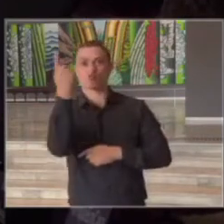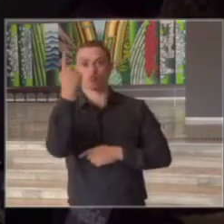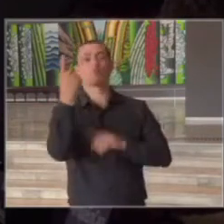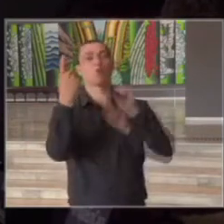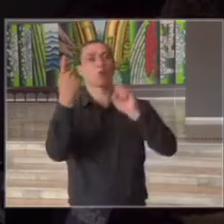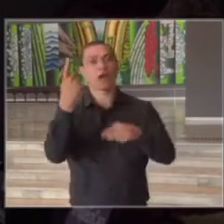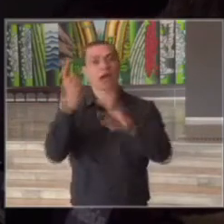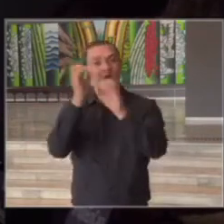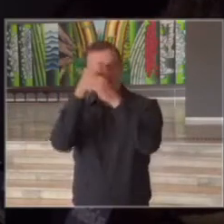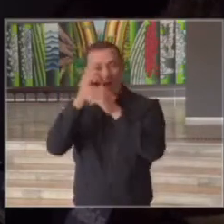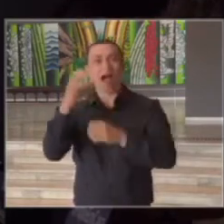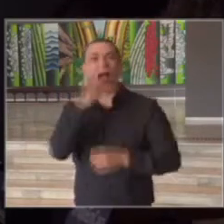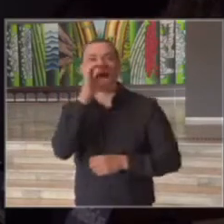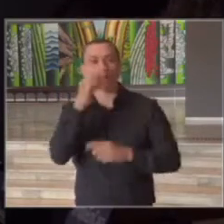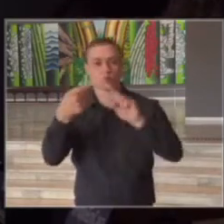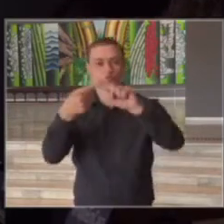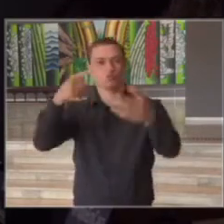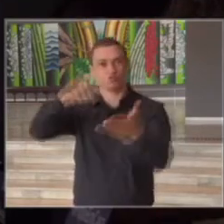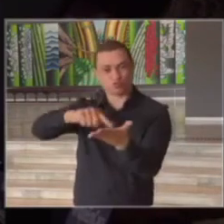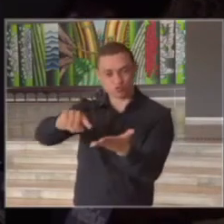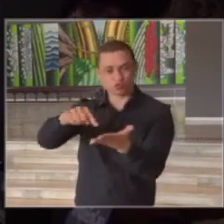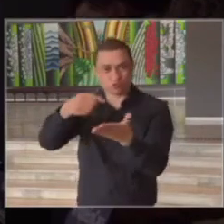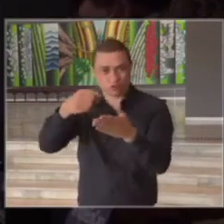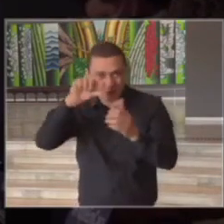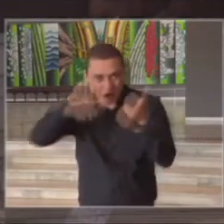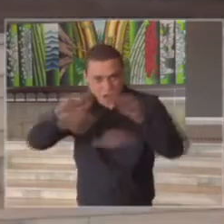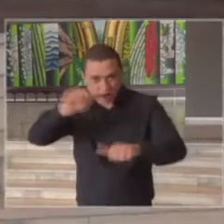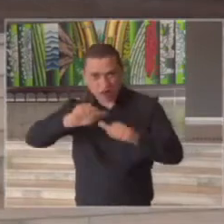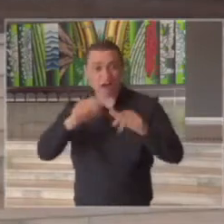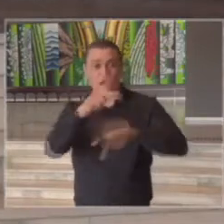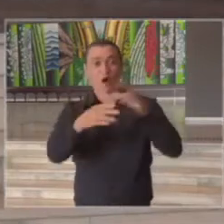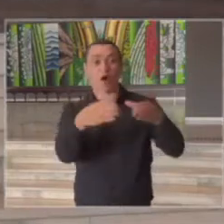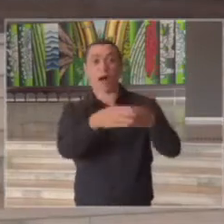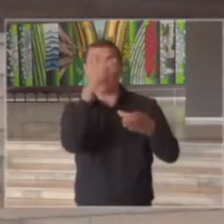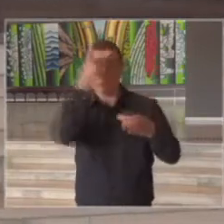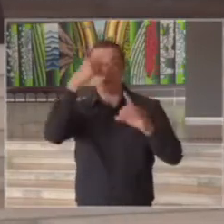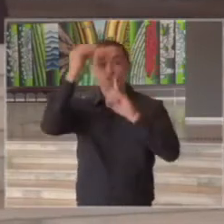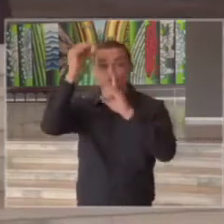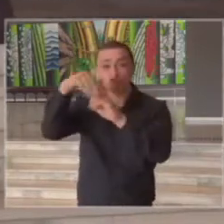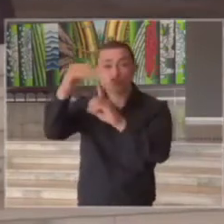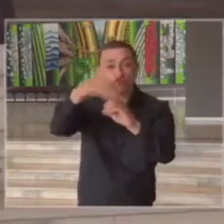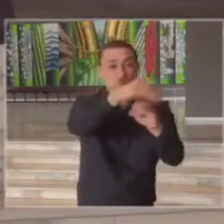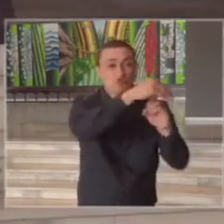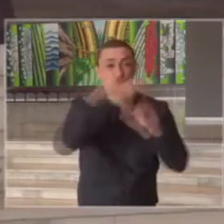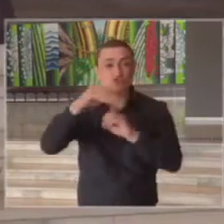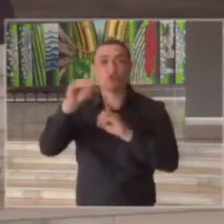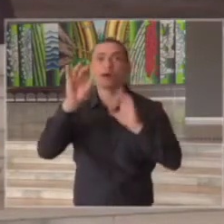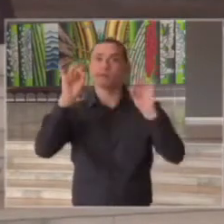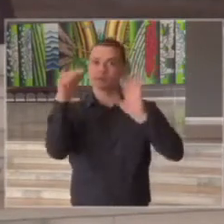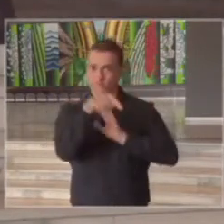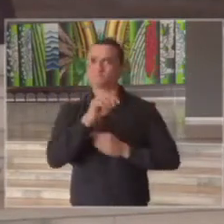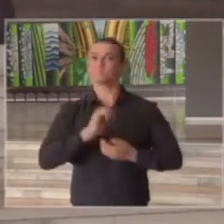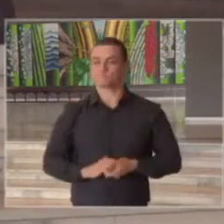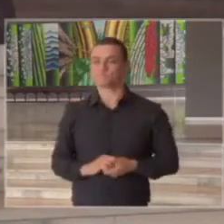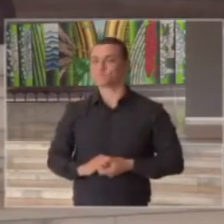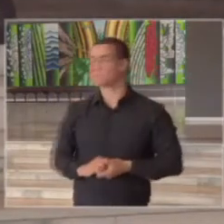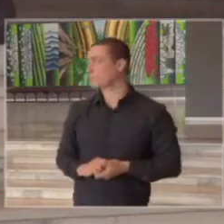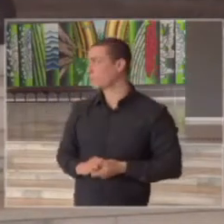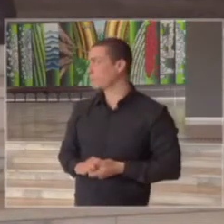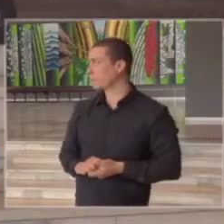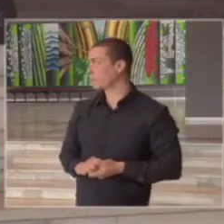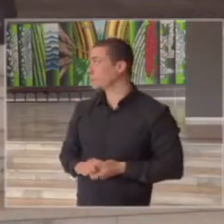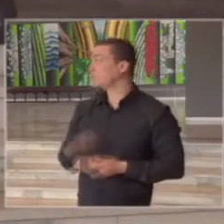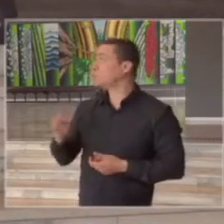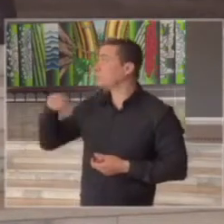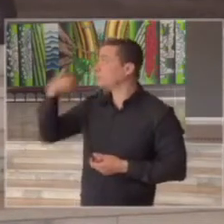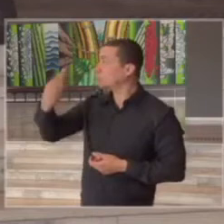dos testes rápidos e aqui nas populações vulneráveis em especial próximo